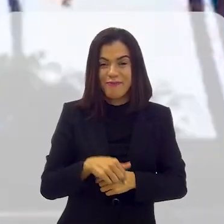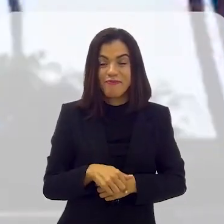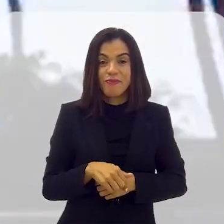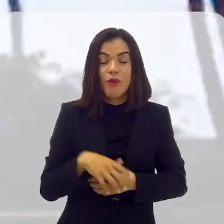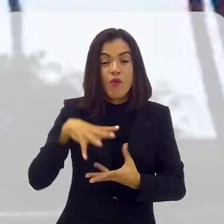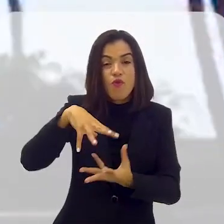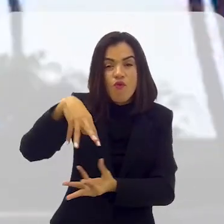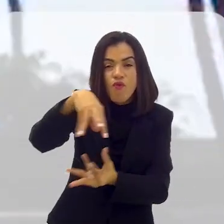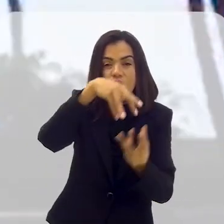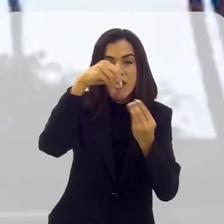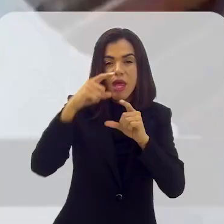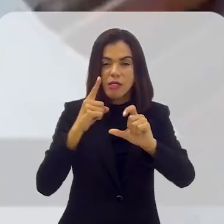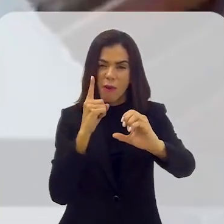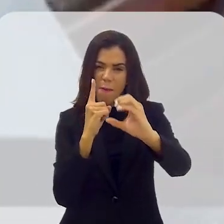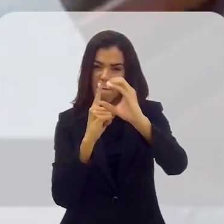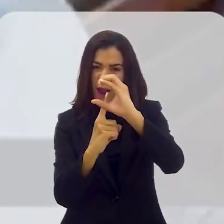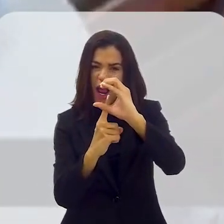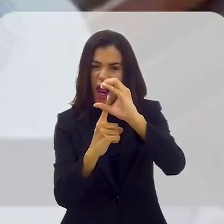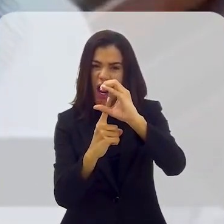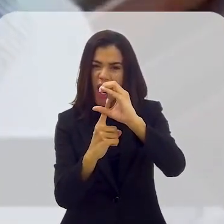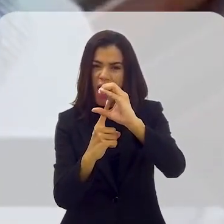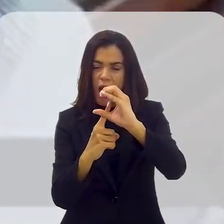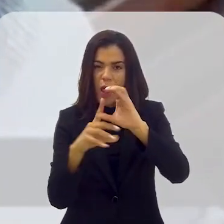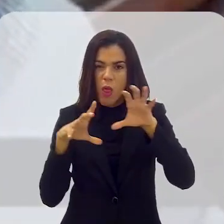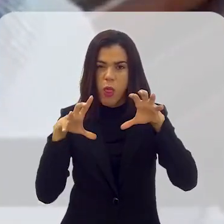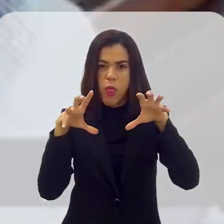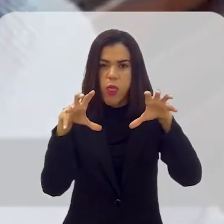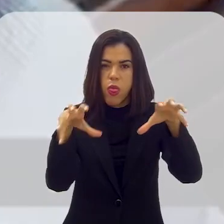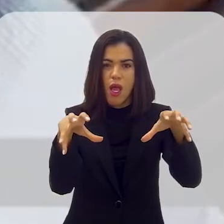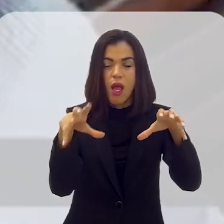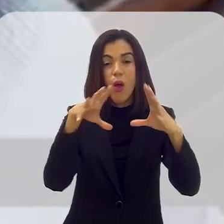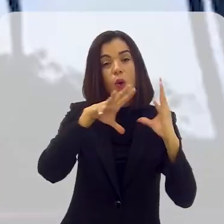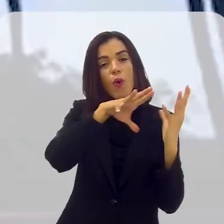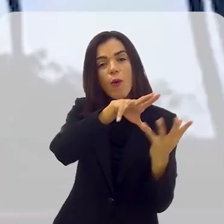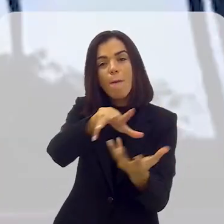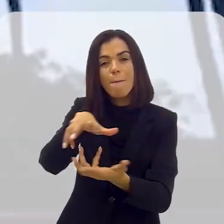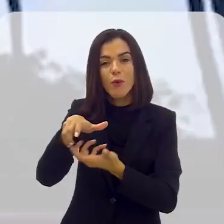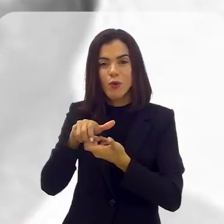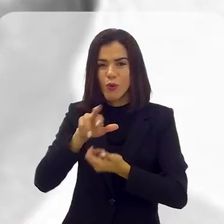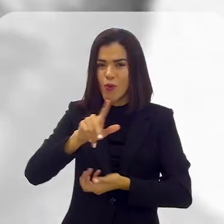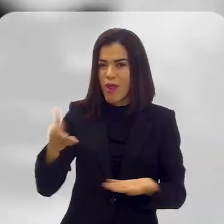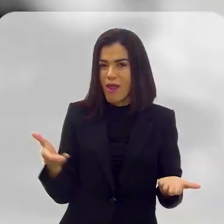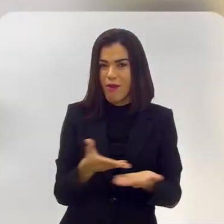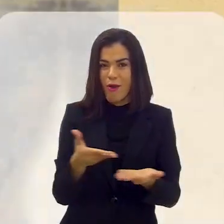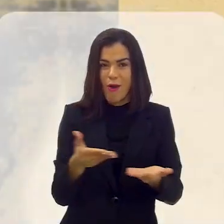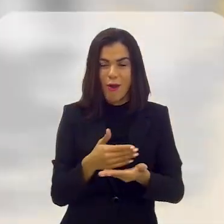fantasma do comunismo volta e meia assombra o mundo. E não é de hoje.